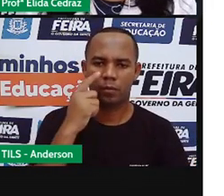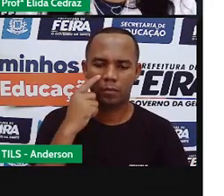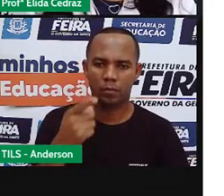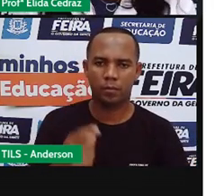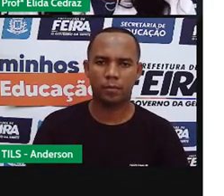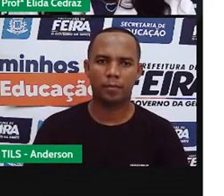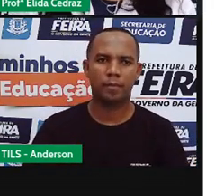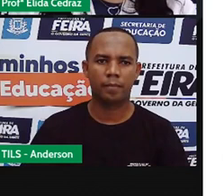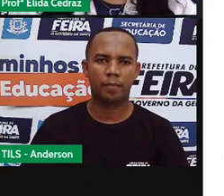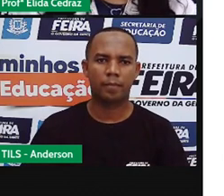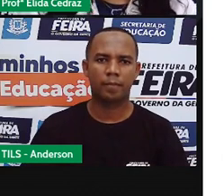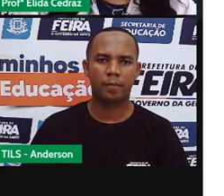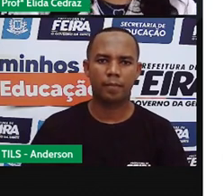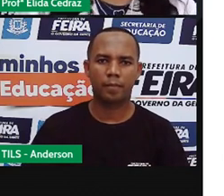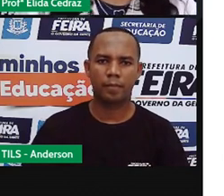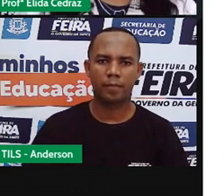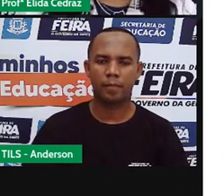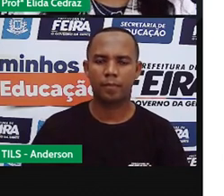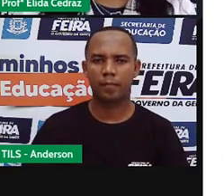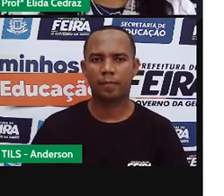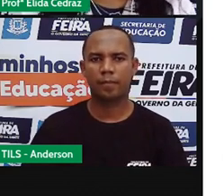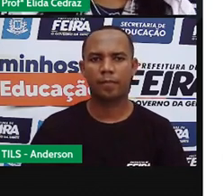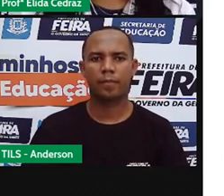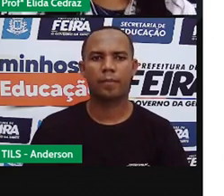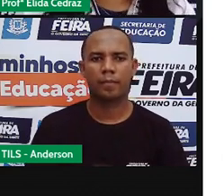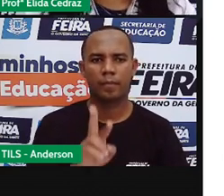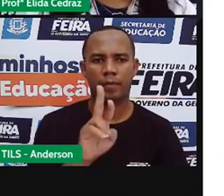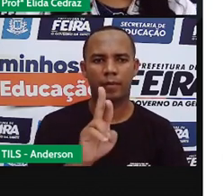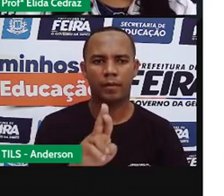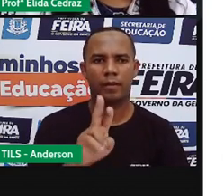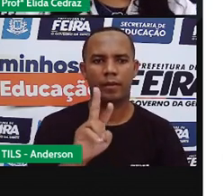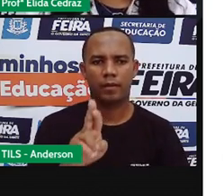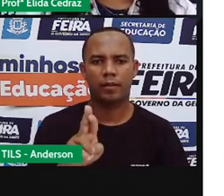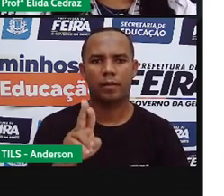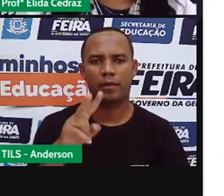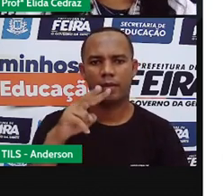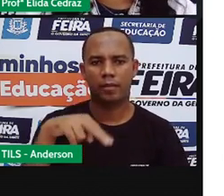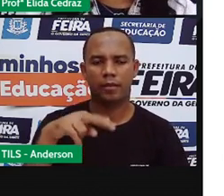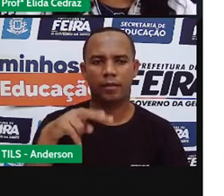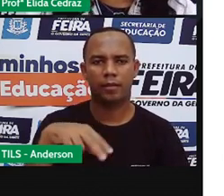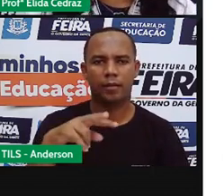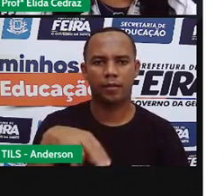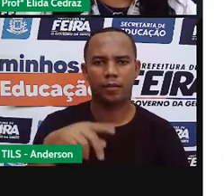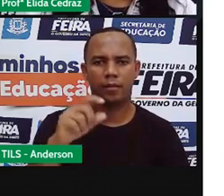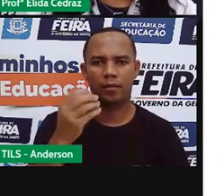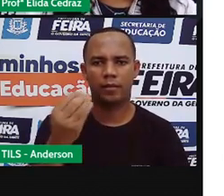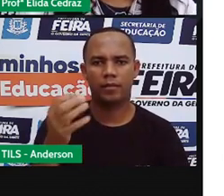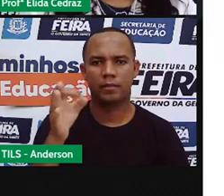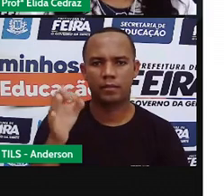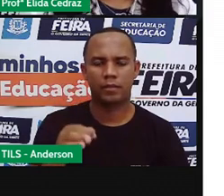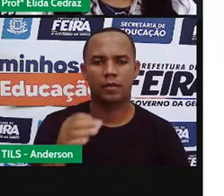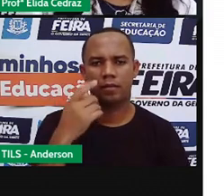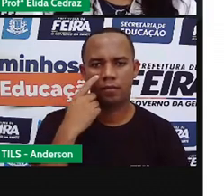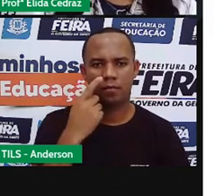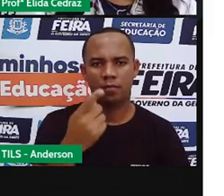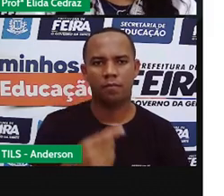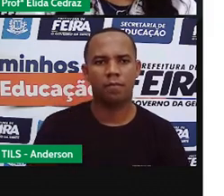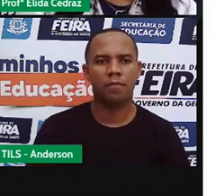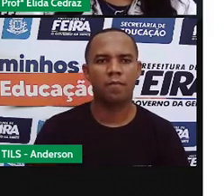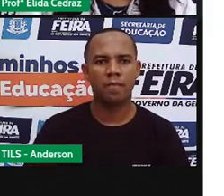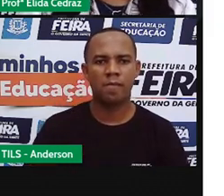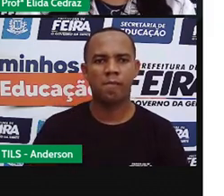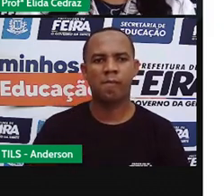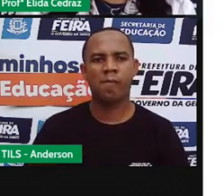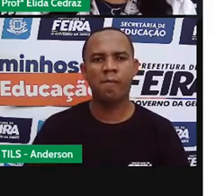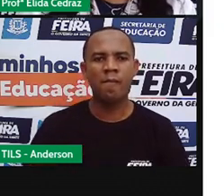Complete com R e R e leia corretamente. A